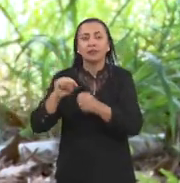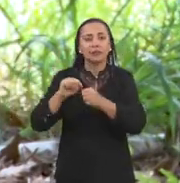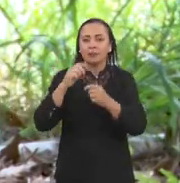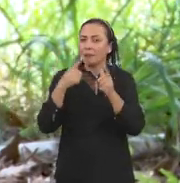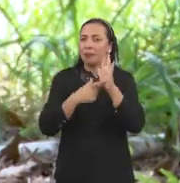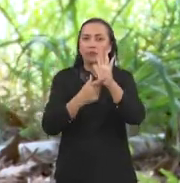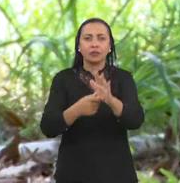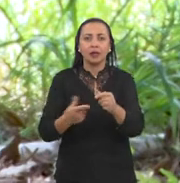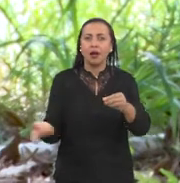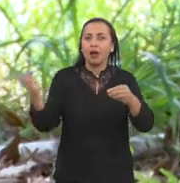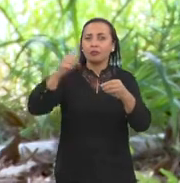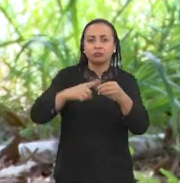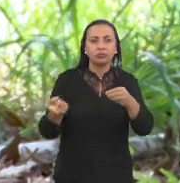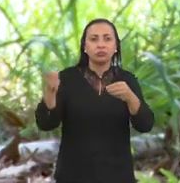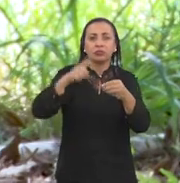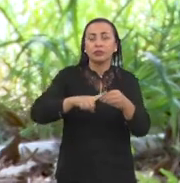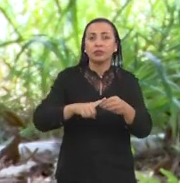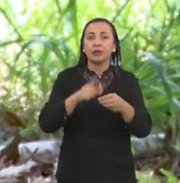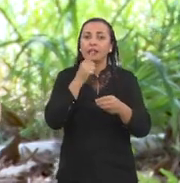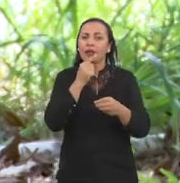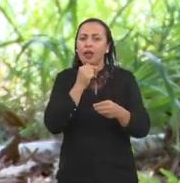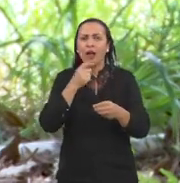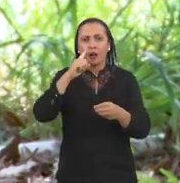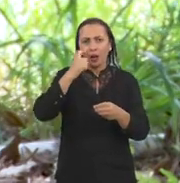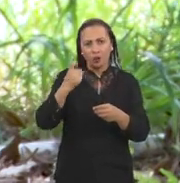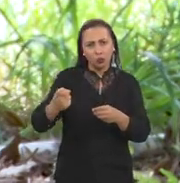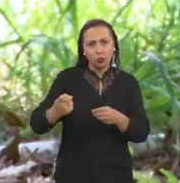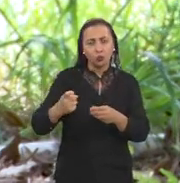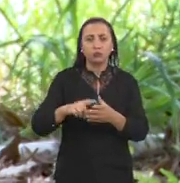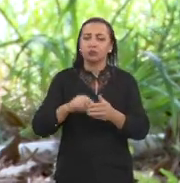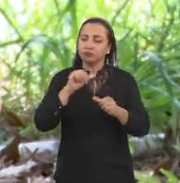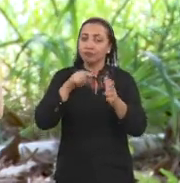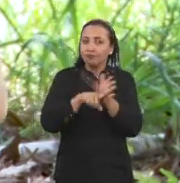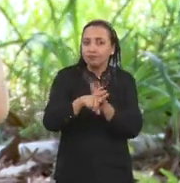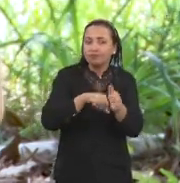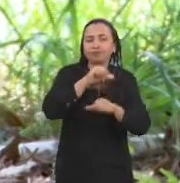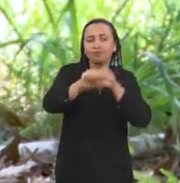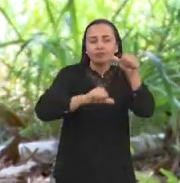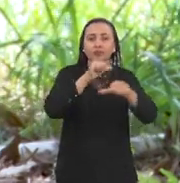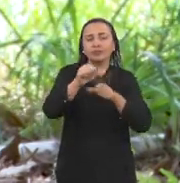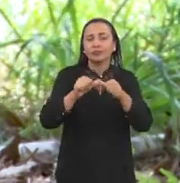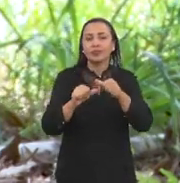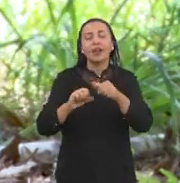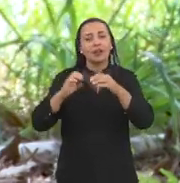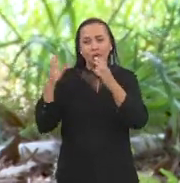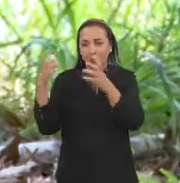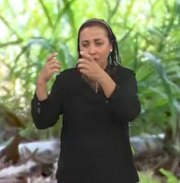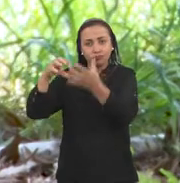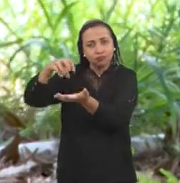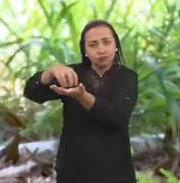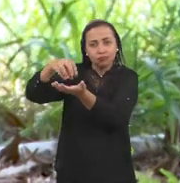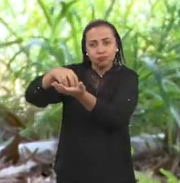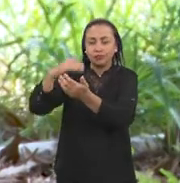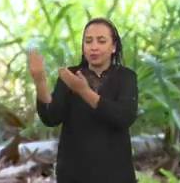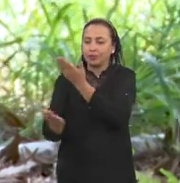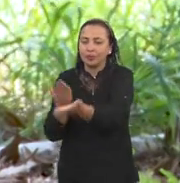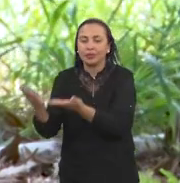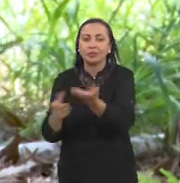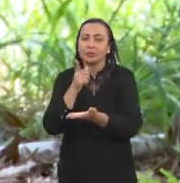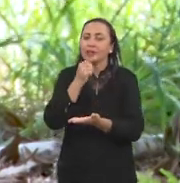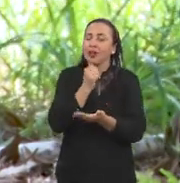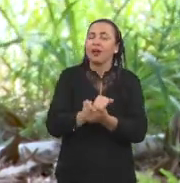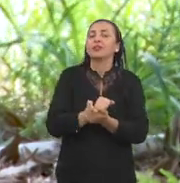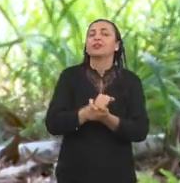comprovado a eficácia da reutilização da água de esgoto. A pesquisa é desenvolvida na Estação de Tratamento de Esgoto